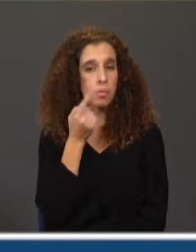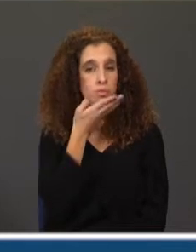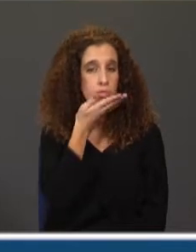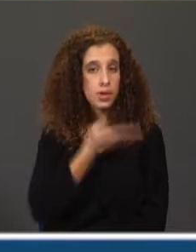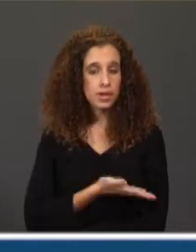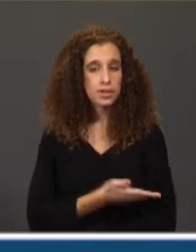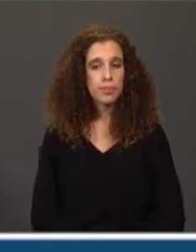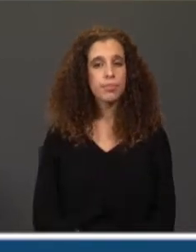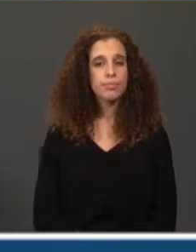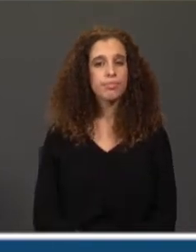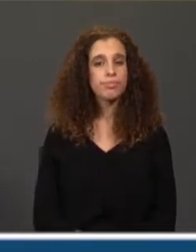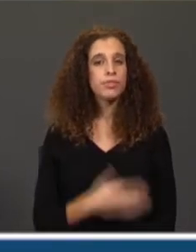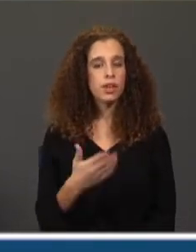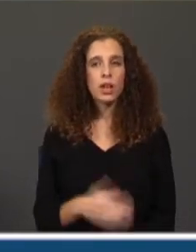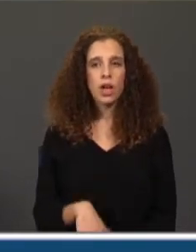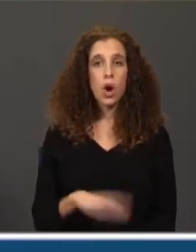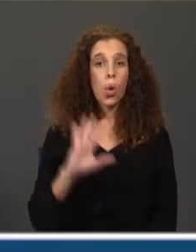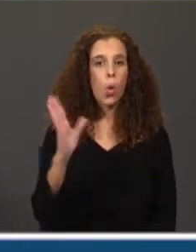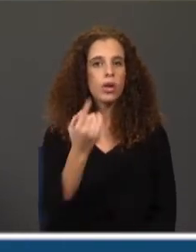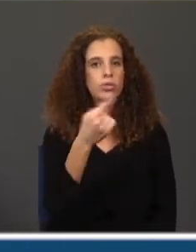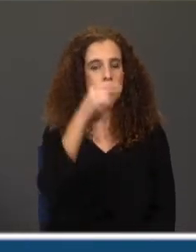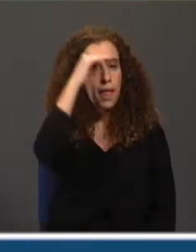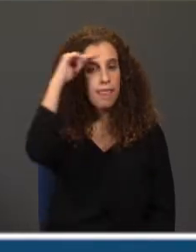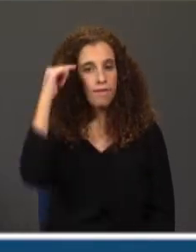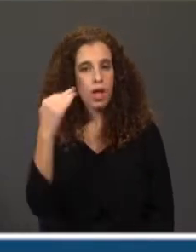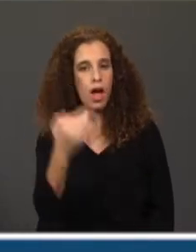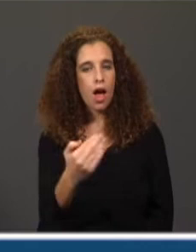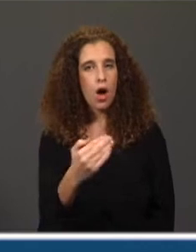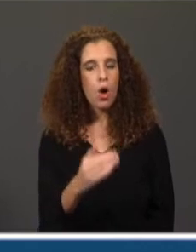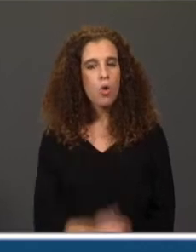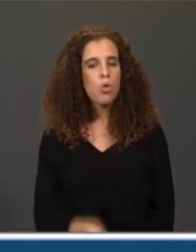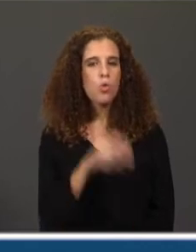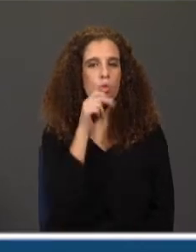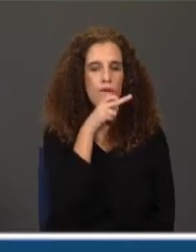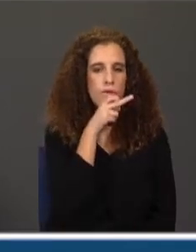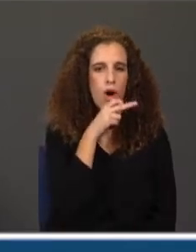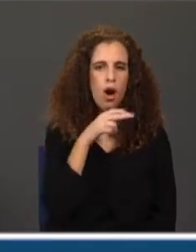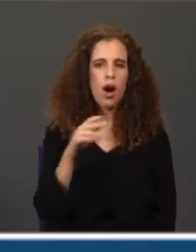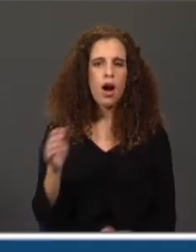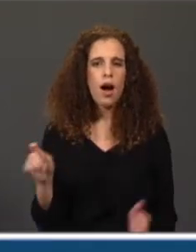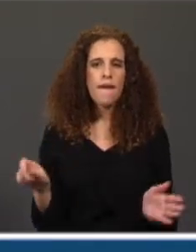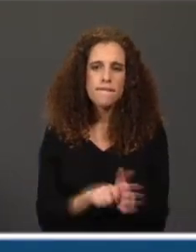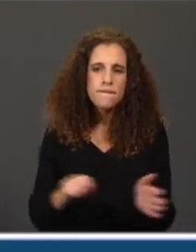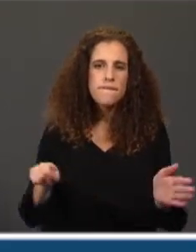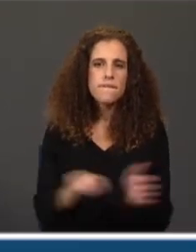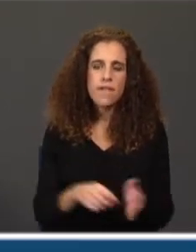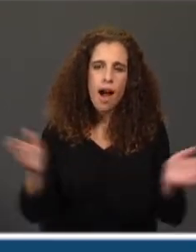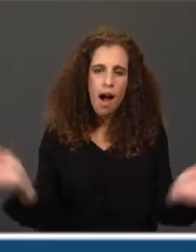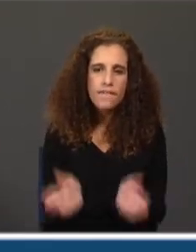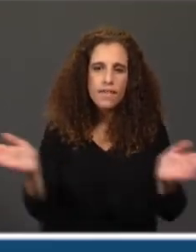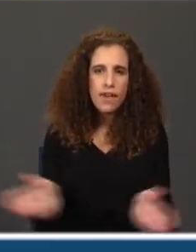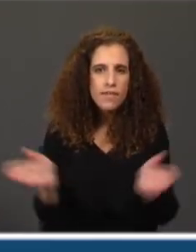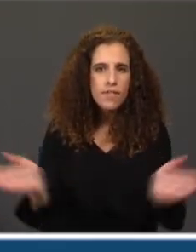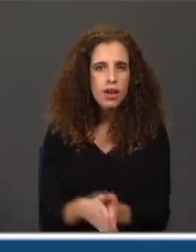E, perante uma dificuldade, o avô insiste com o neto para ele ser persistente, para não